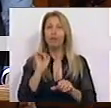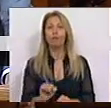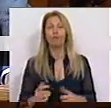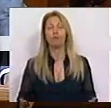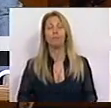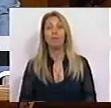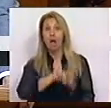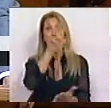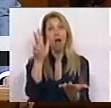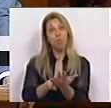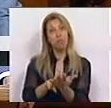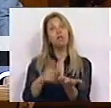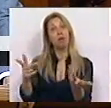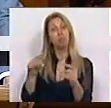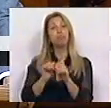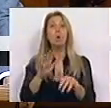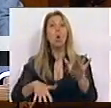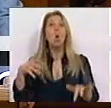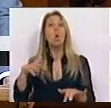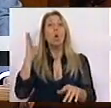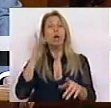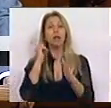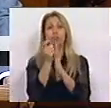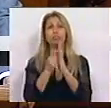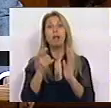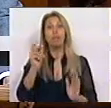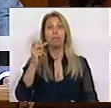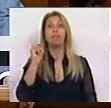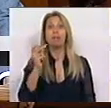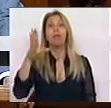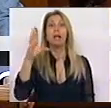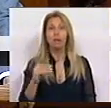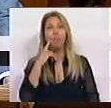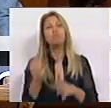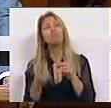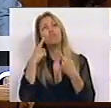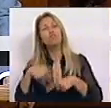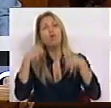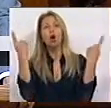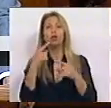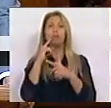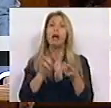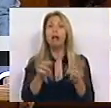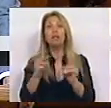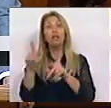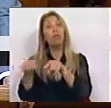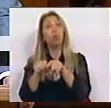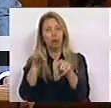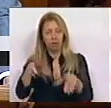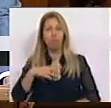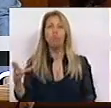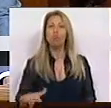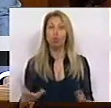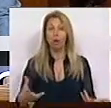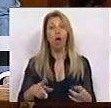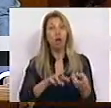A aprovação da moção ao Congresso, a agenda para a década, marca o início da construção de uma alternativa política para Portugal. Uma alternativa